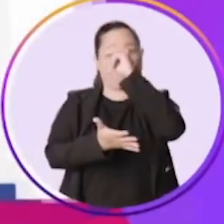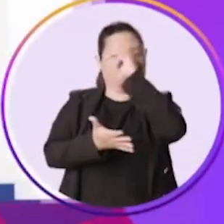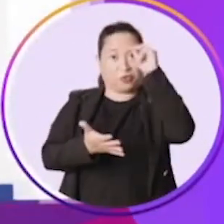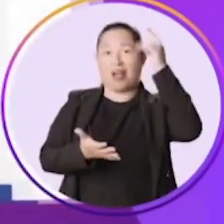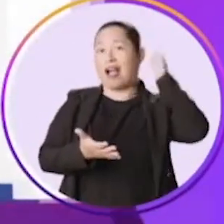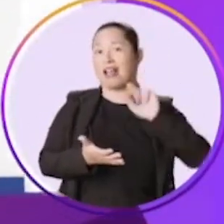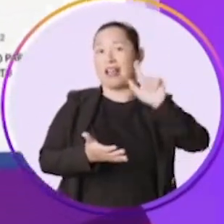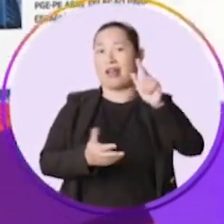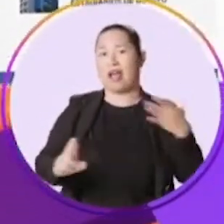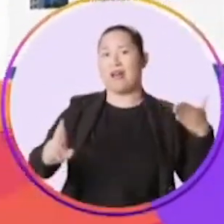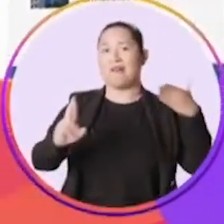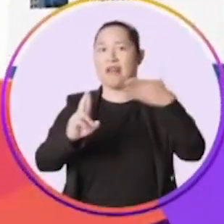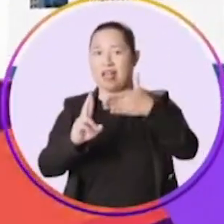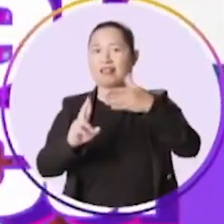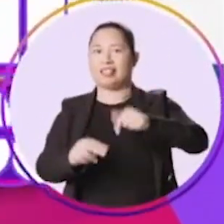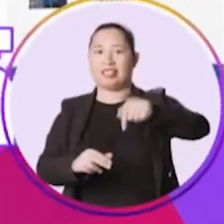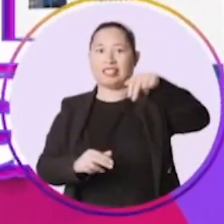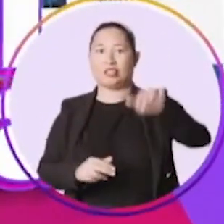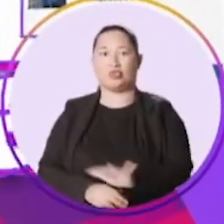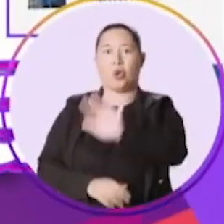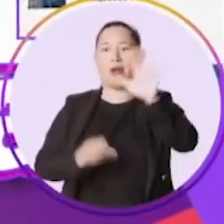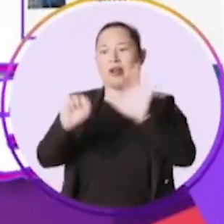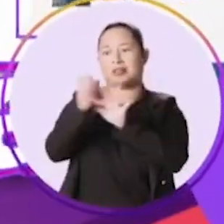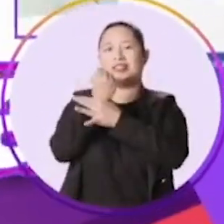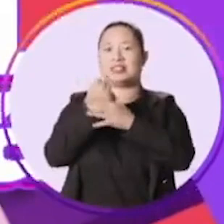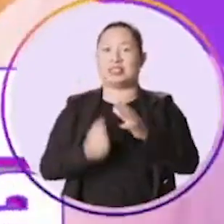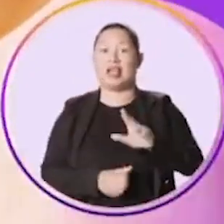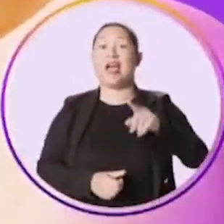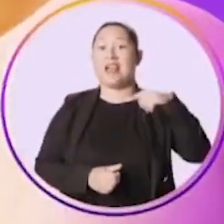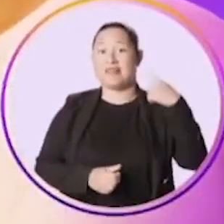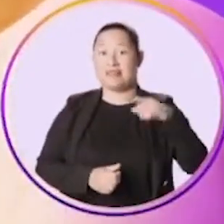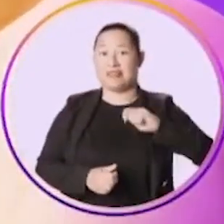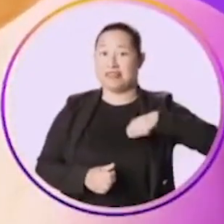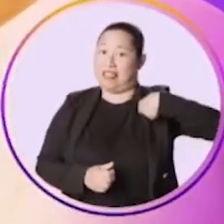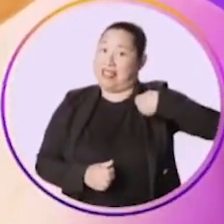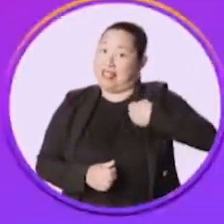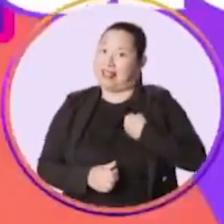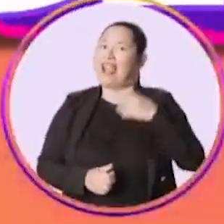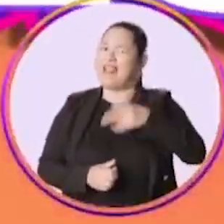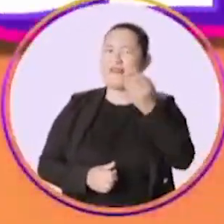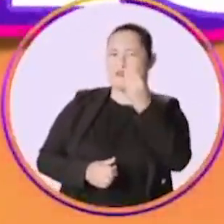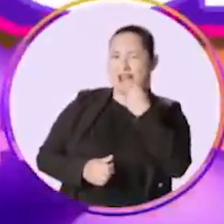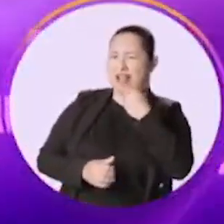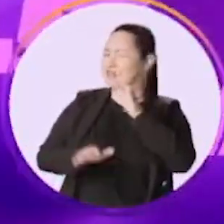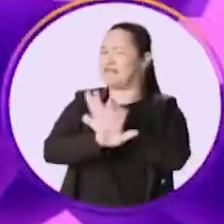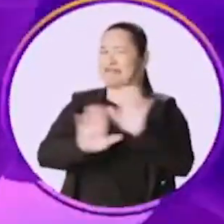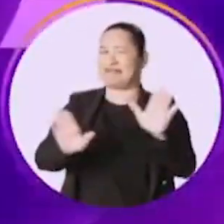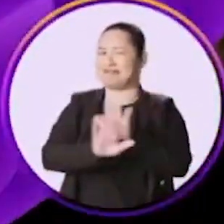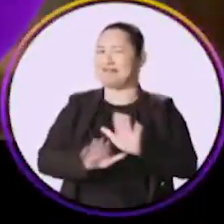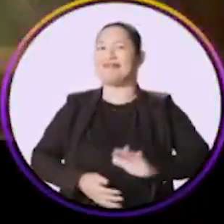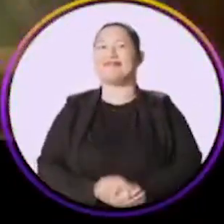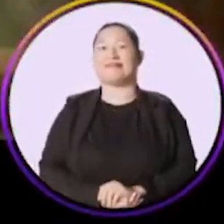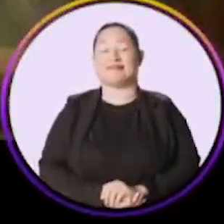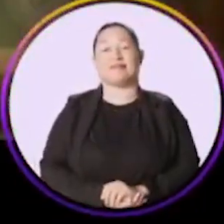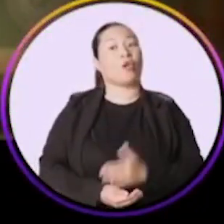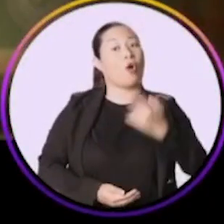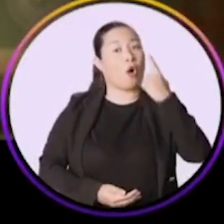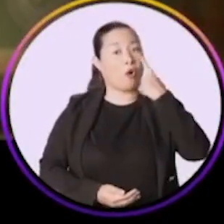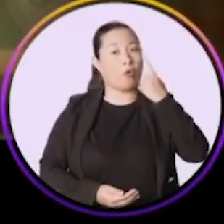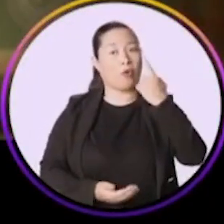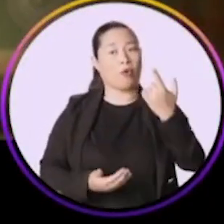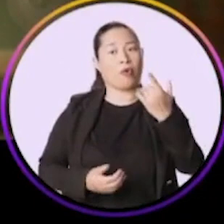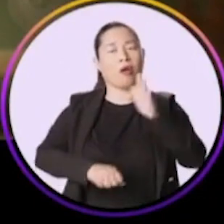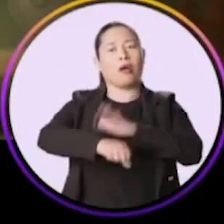prefeitura, virou referência nacional na segurança. Delegada. É a fraca? Meu gente,